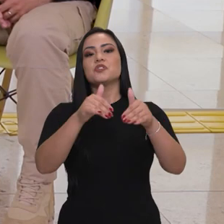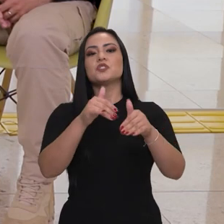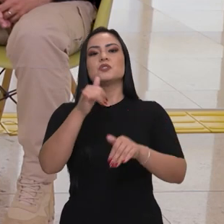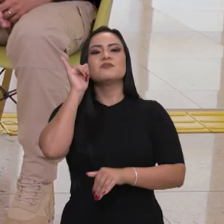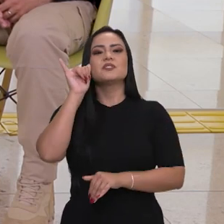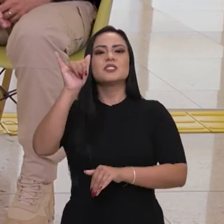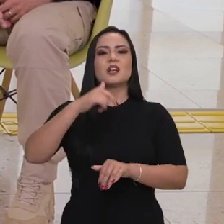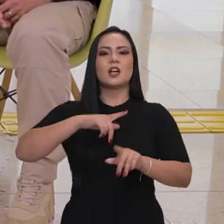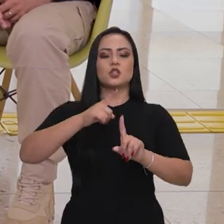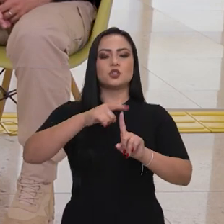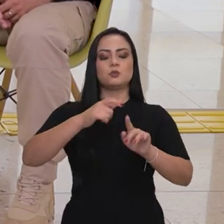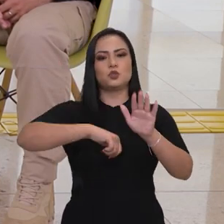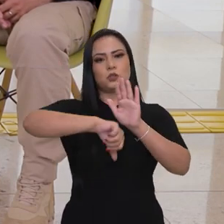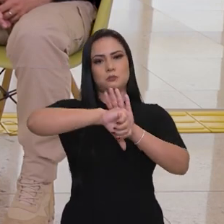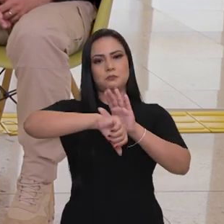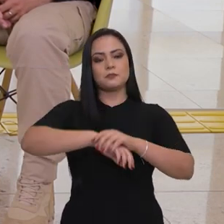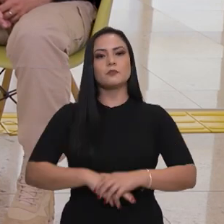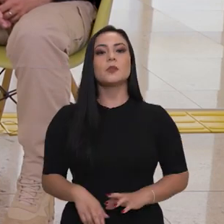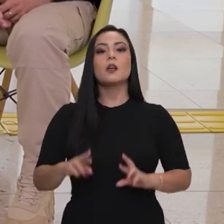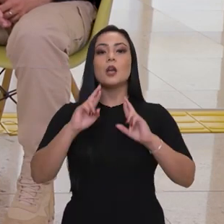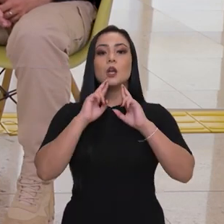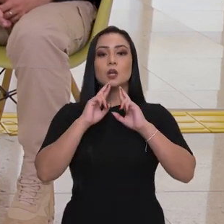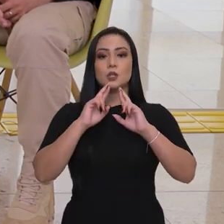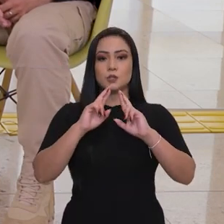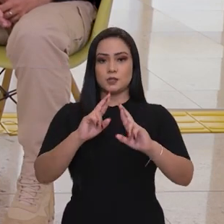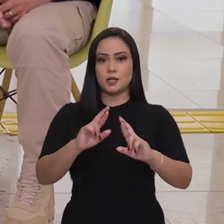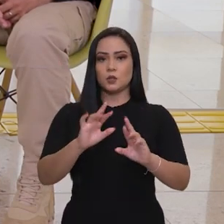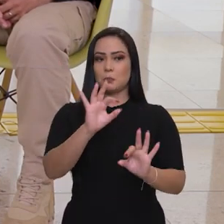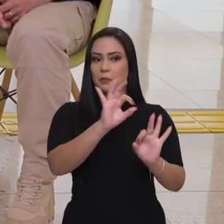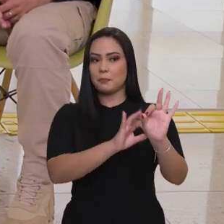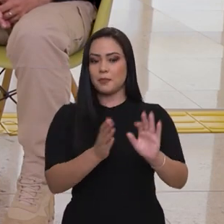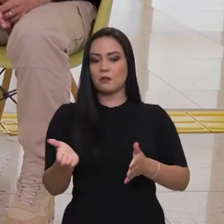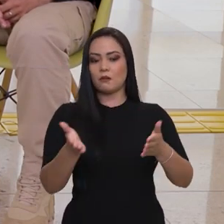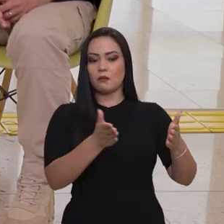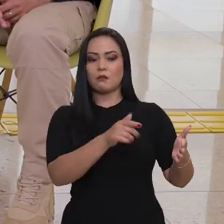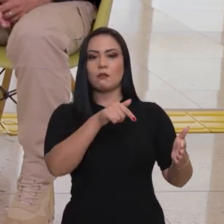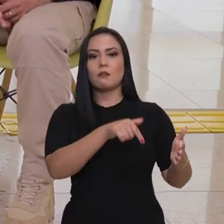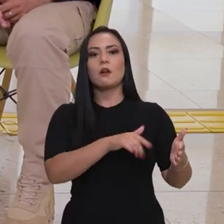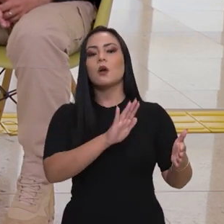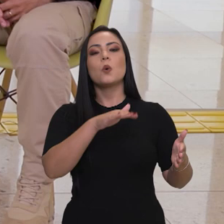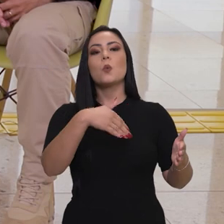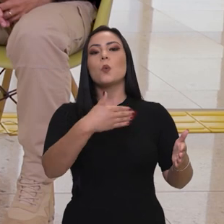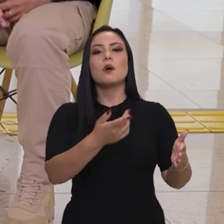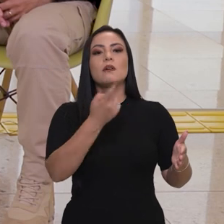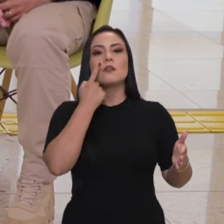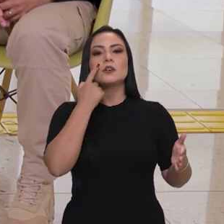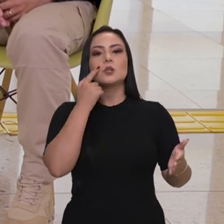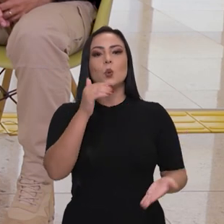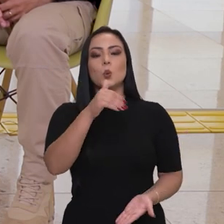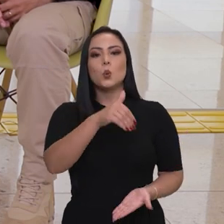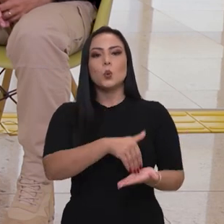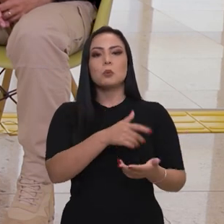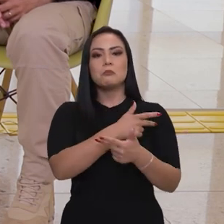fim de coibir esse tipo de crime também. E os resultados do MAP-AR? Quando vão ser conhecidos? O último feito